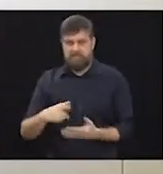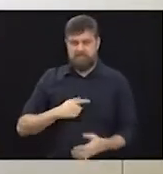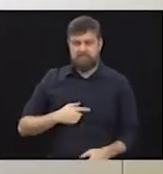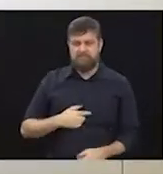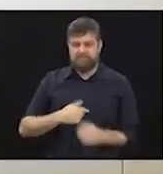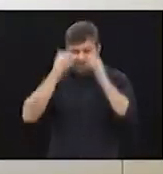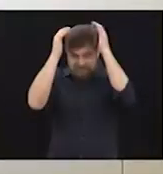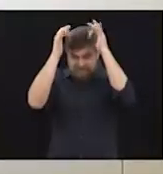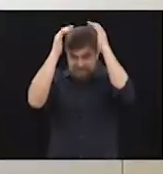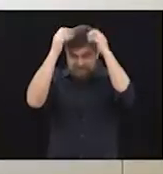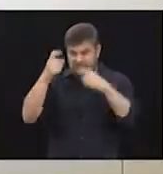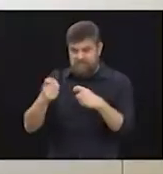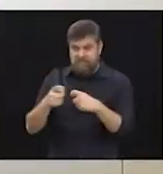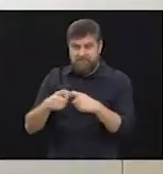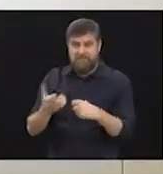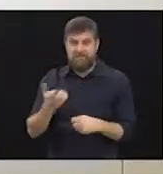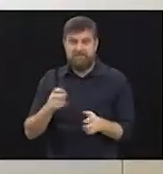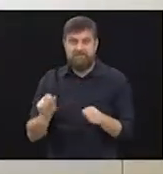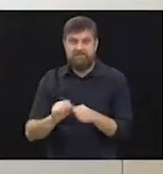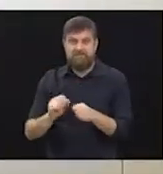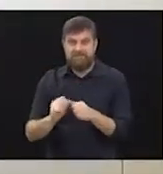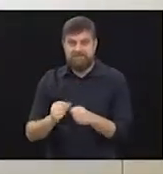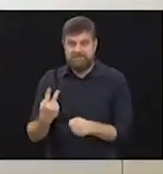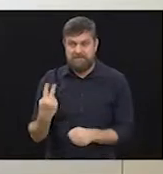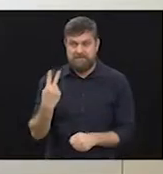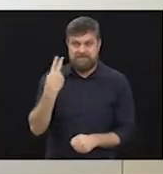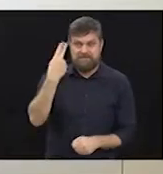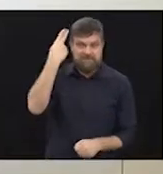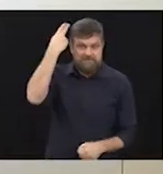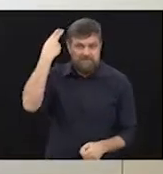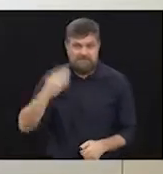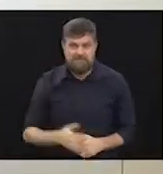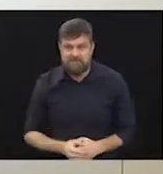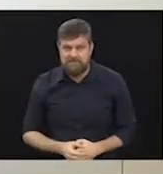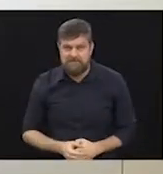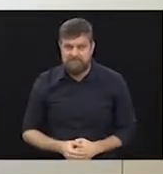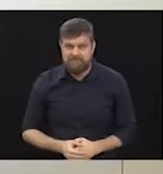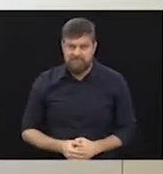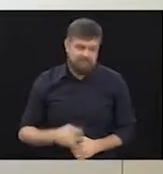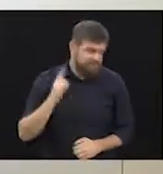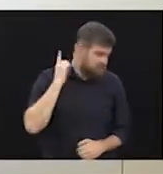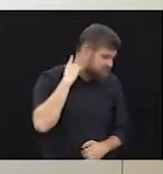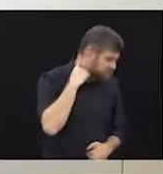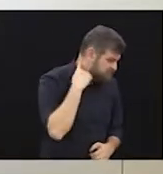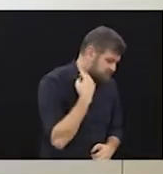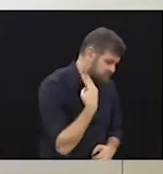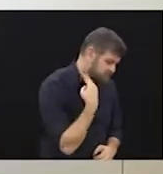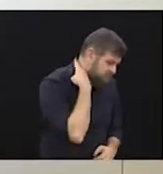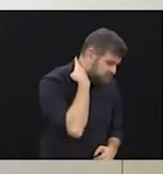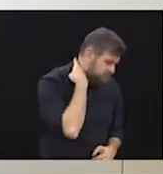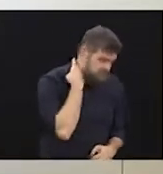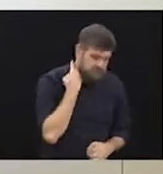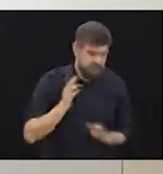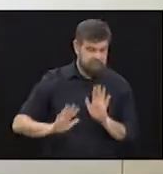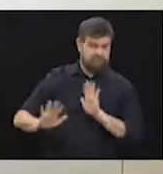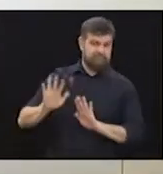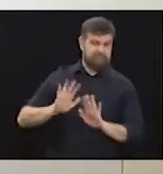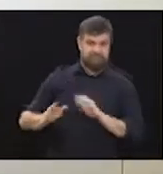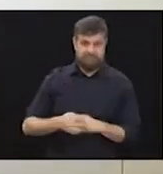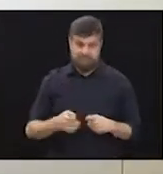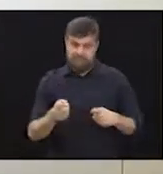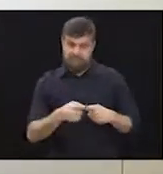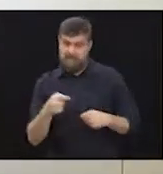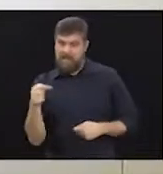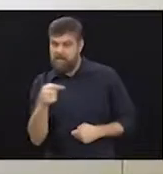Neurologista, quis até me fazer uma cirurgia de, na cervical, colocar quatro próteses. A doutora